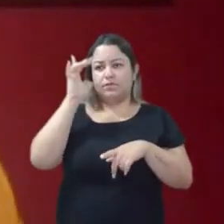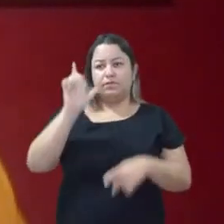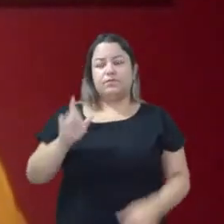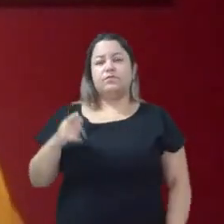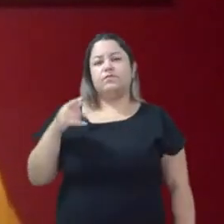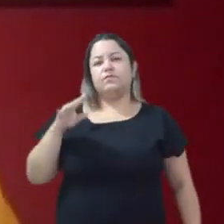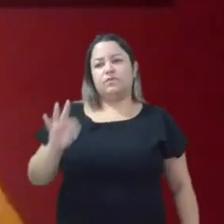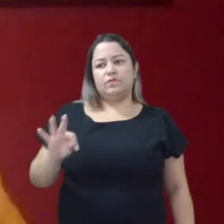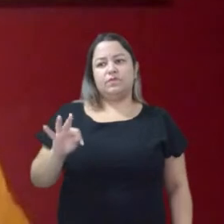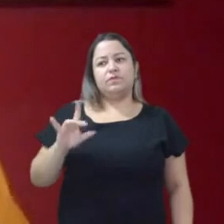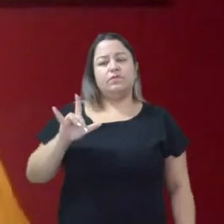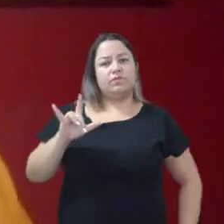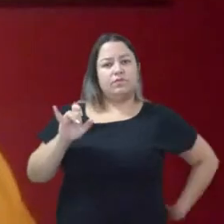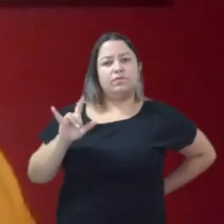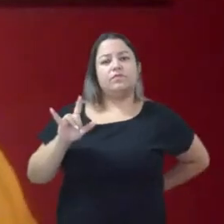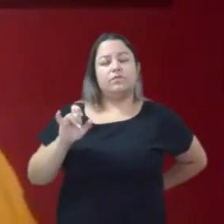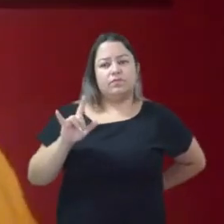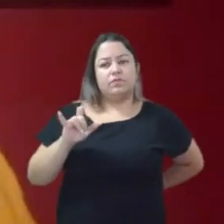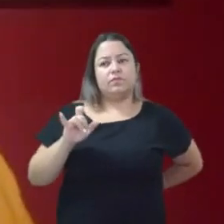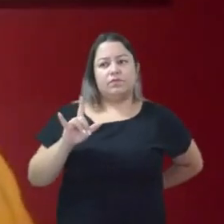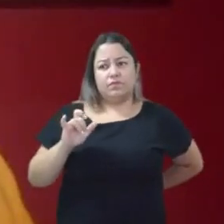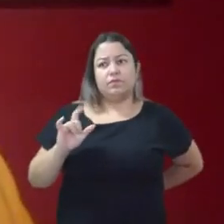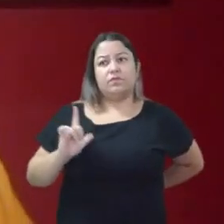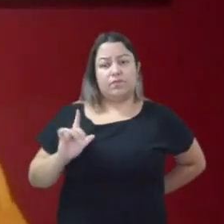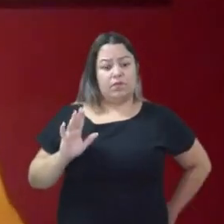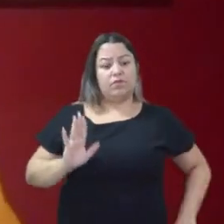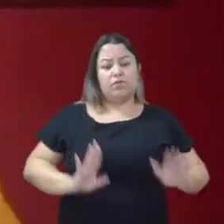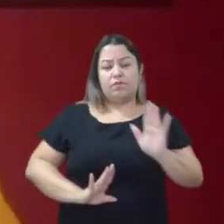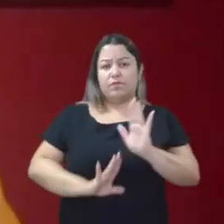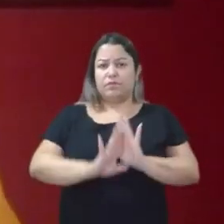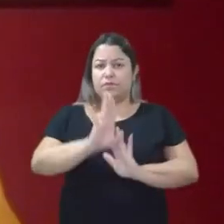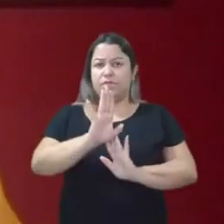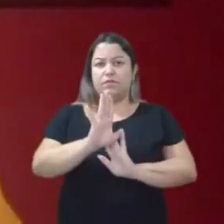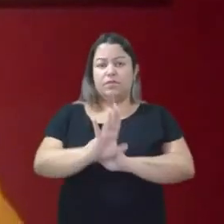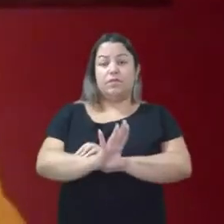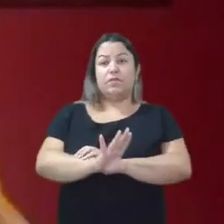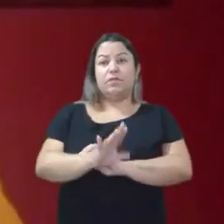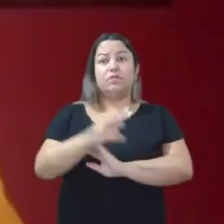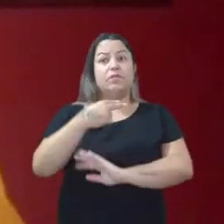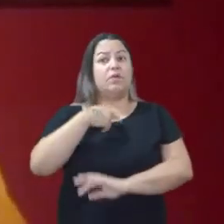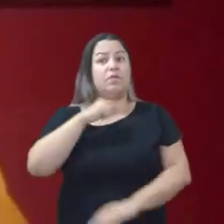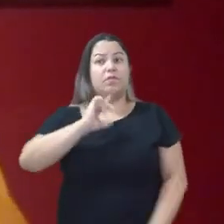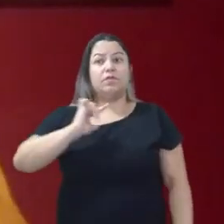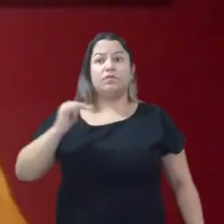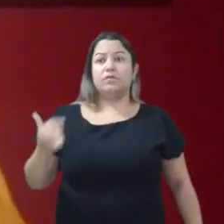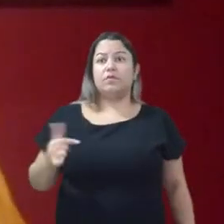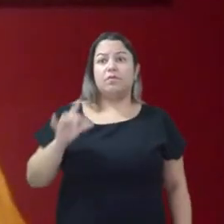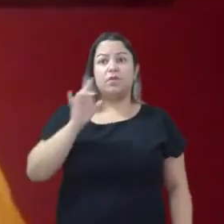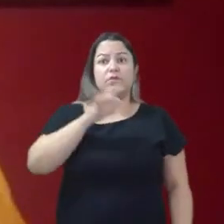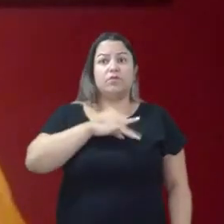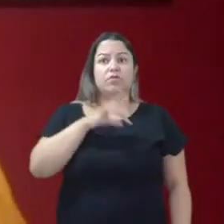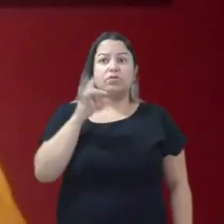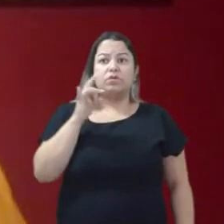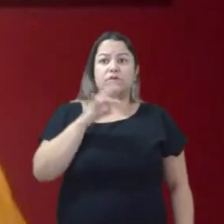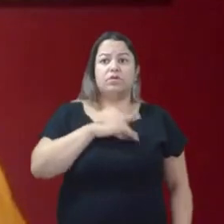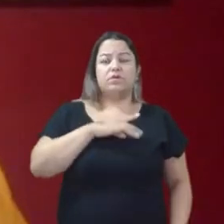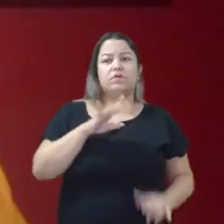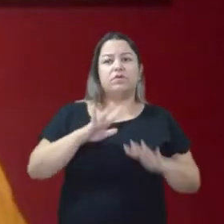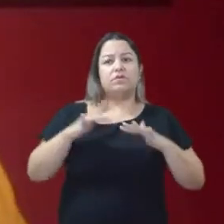Instagram. Ou seja, dá para a gente crescer e nós não podemos ter medo de interagir nas redes sociais.